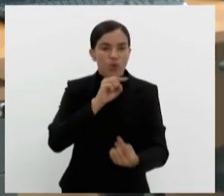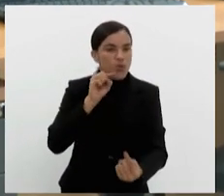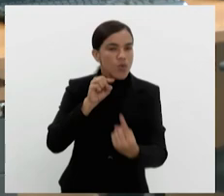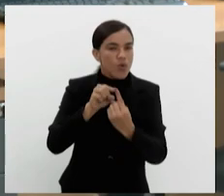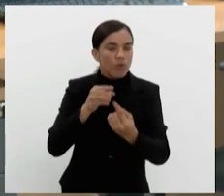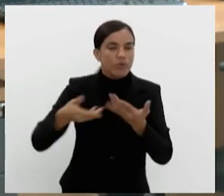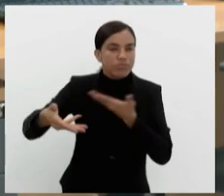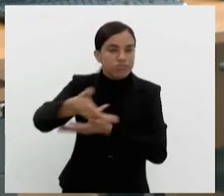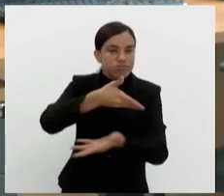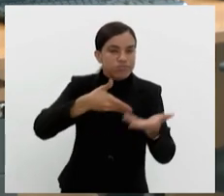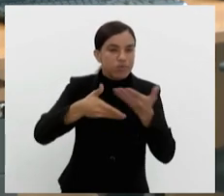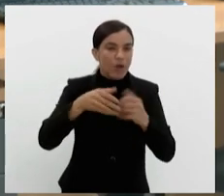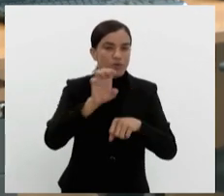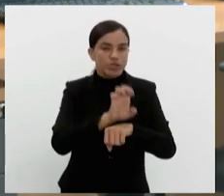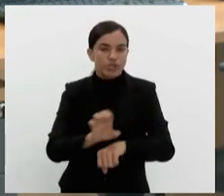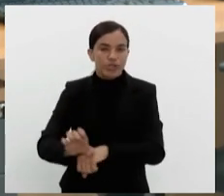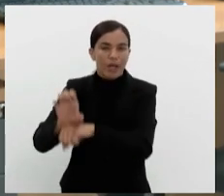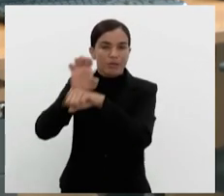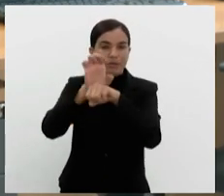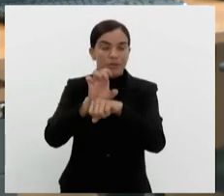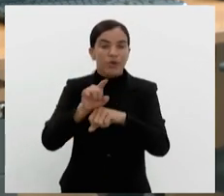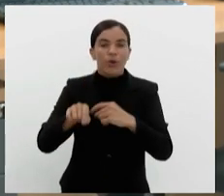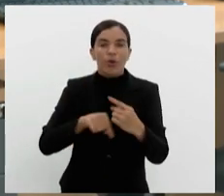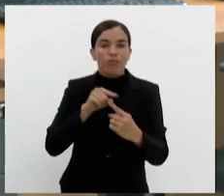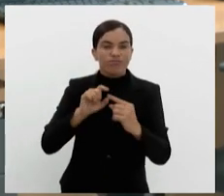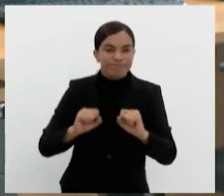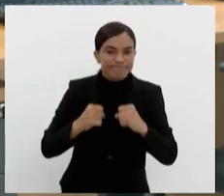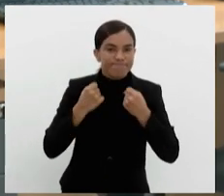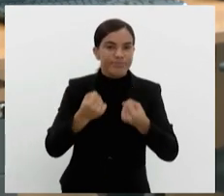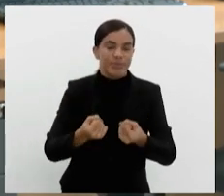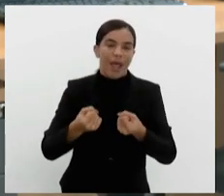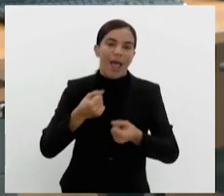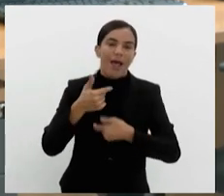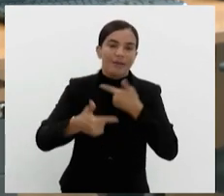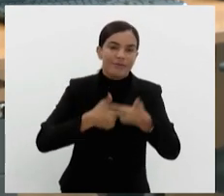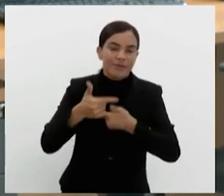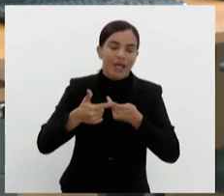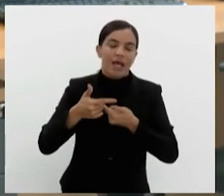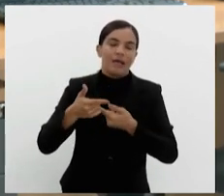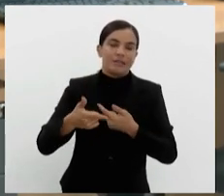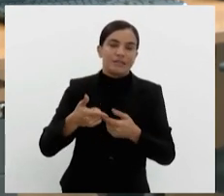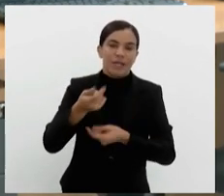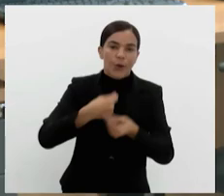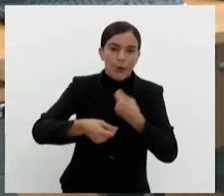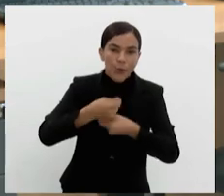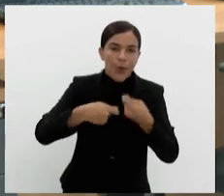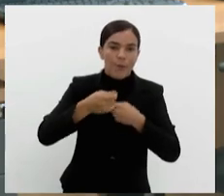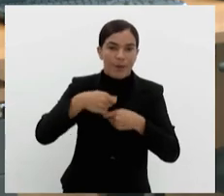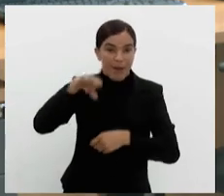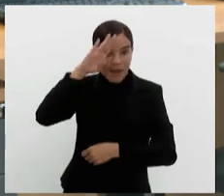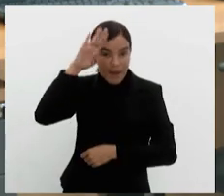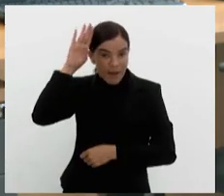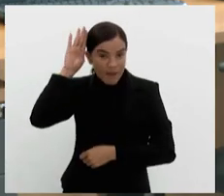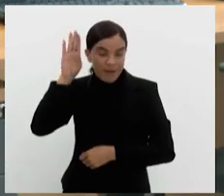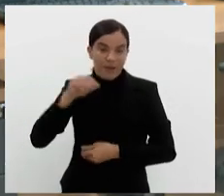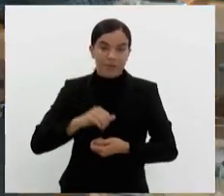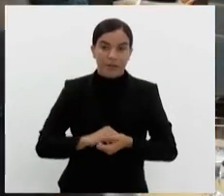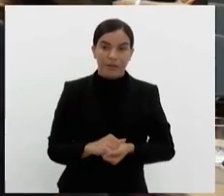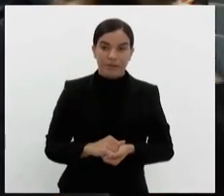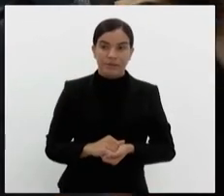é interligar os estados para potencializar as atividades econômicas, sociais e acadêmicas de forma globalizada.